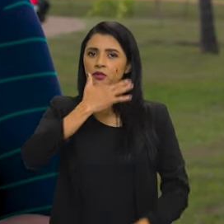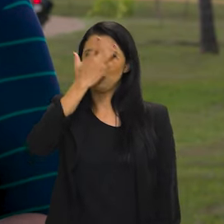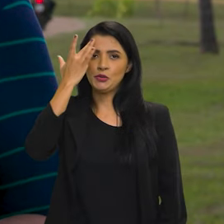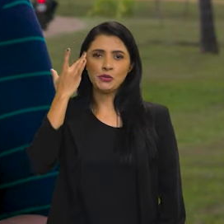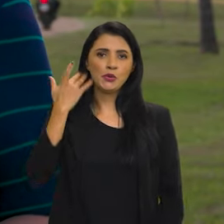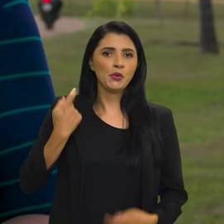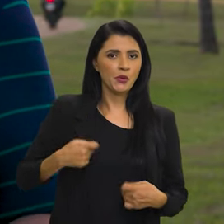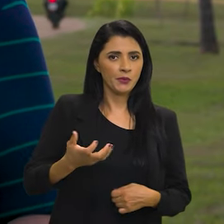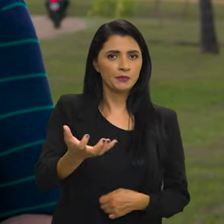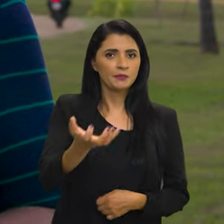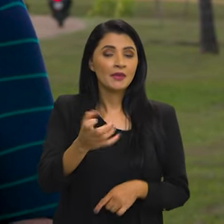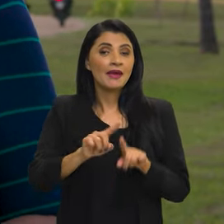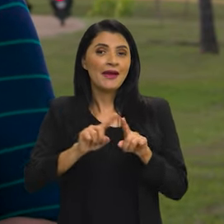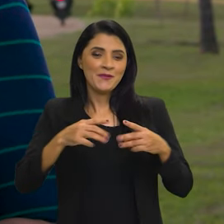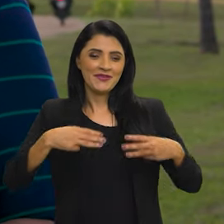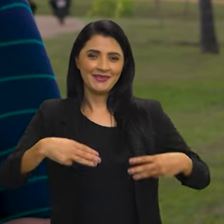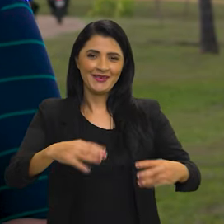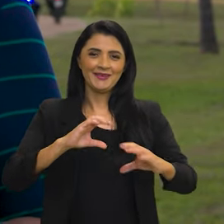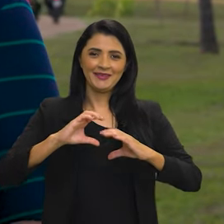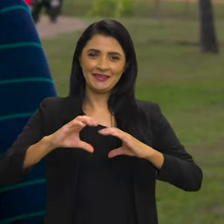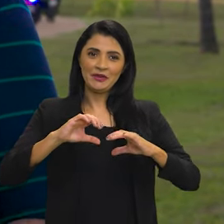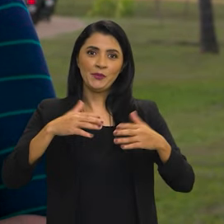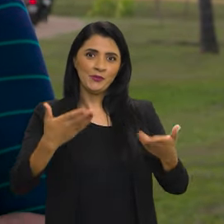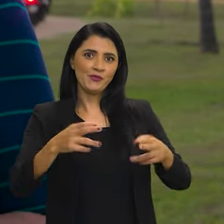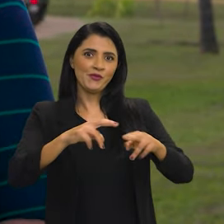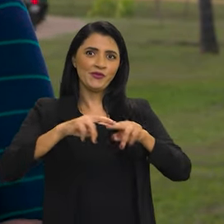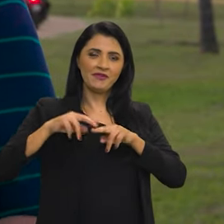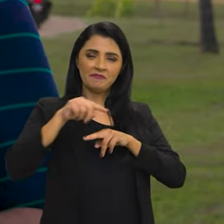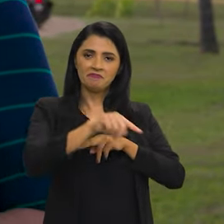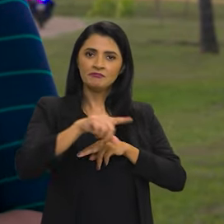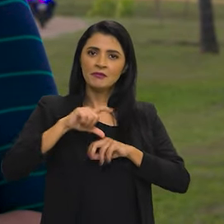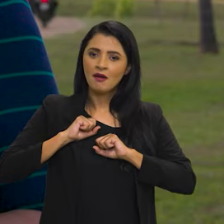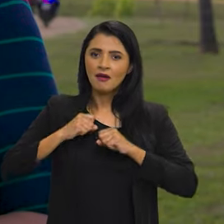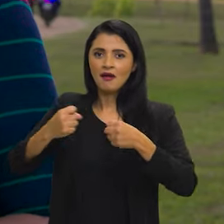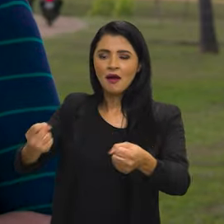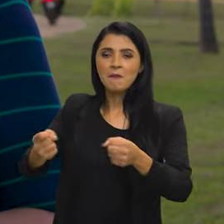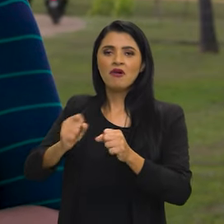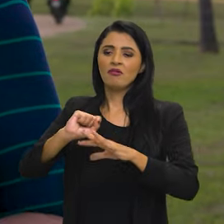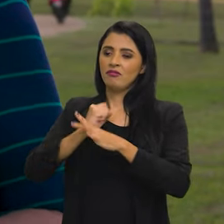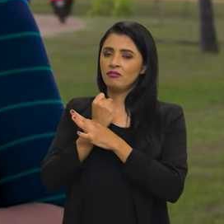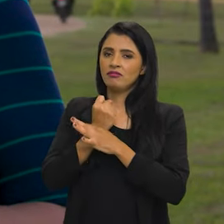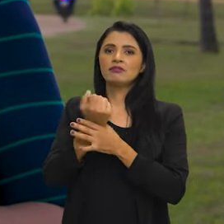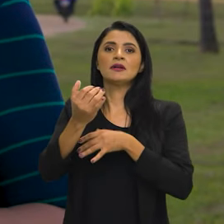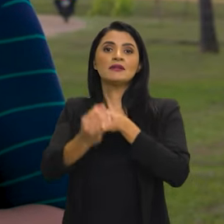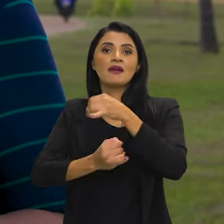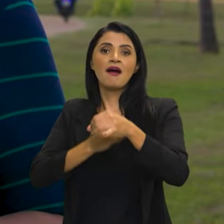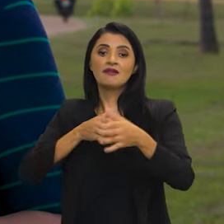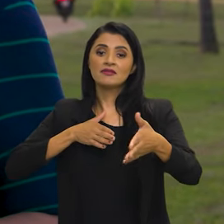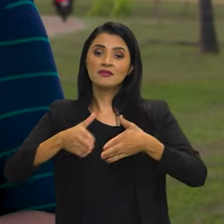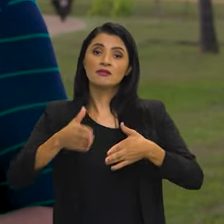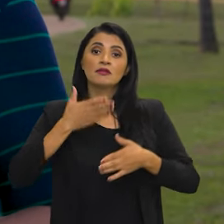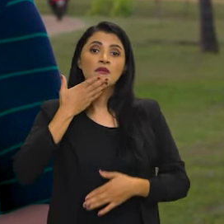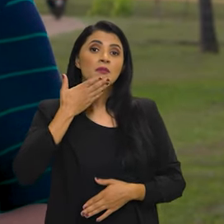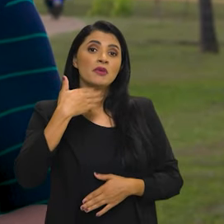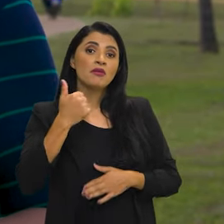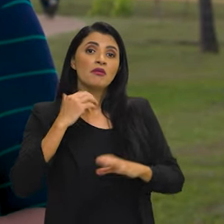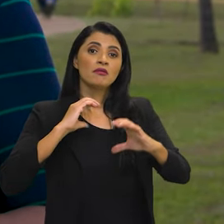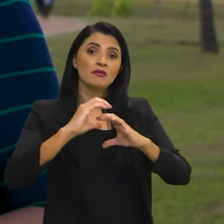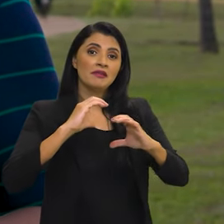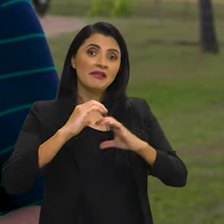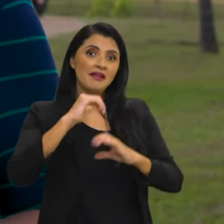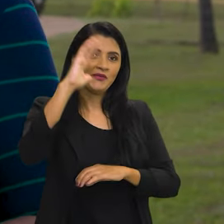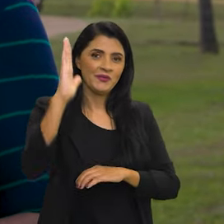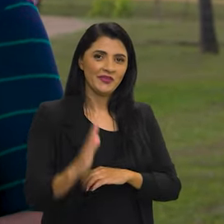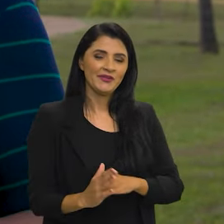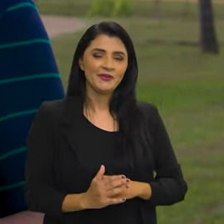todo mundo quer. Por isso, o Ministério das Comunicações se empenhou para garantir a expansão do acesso à internet e a melhoria